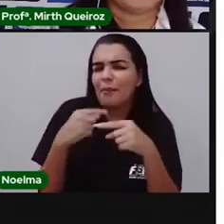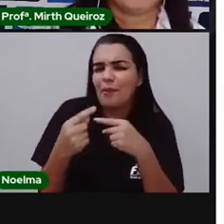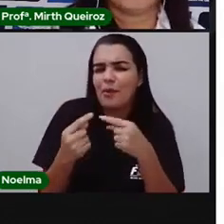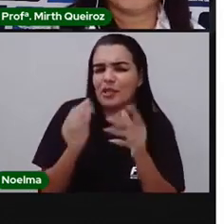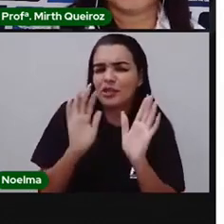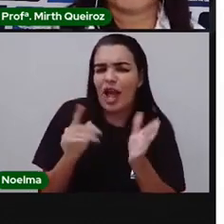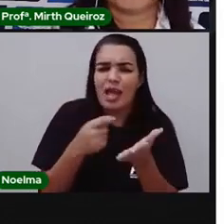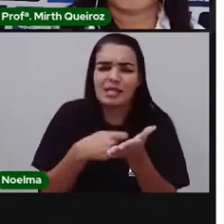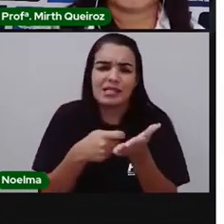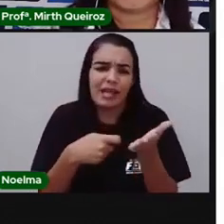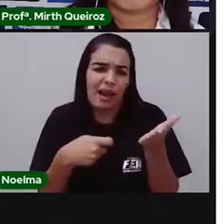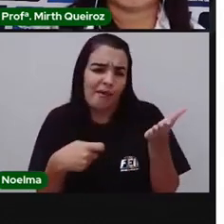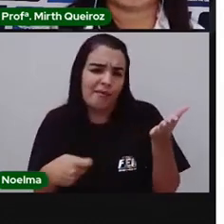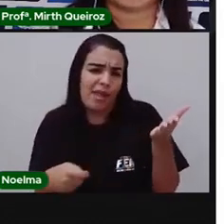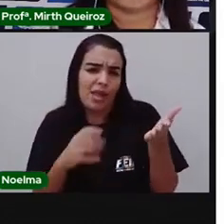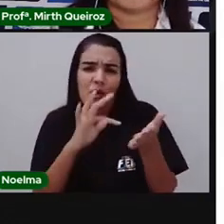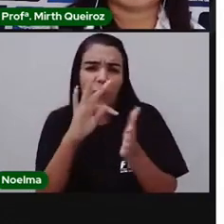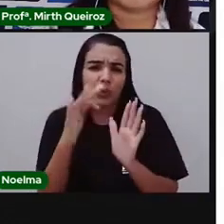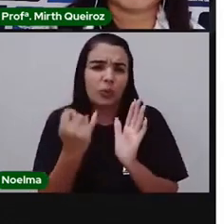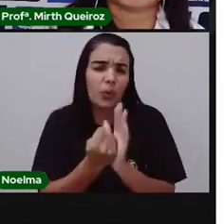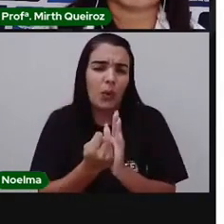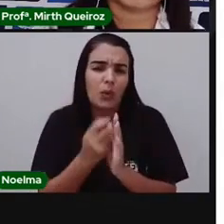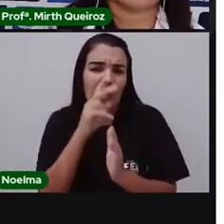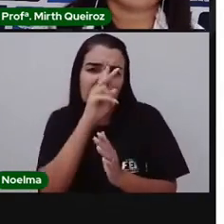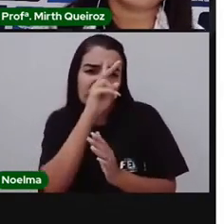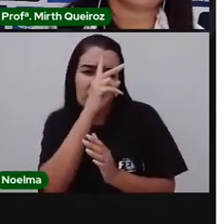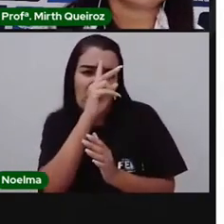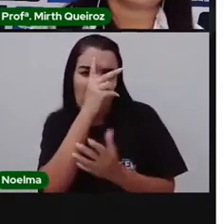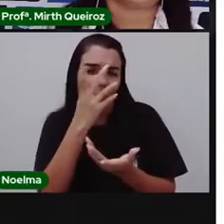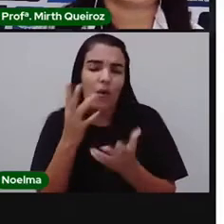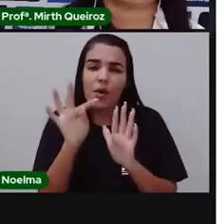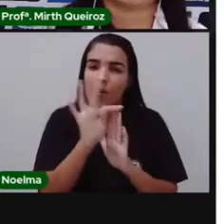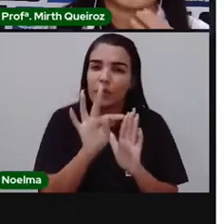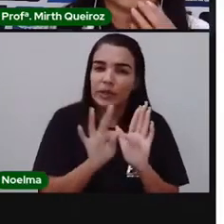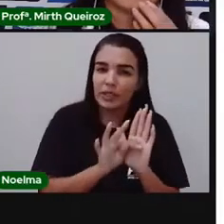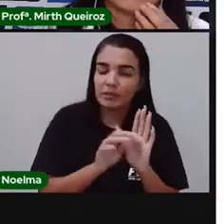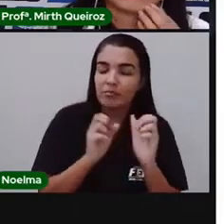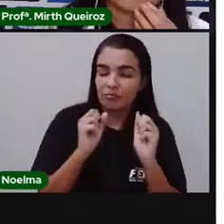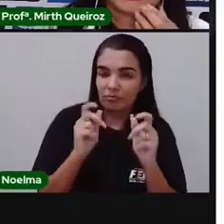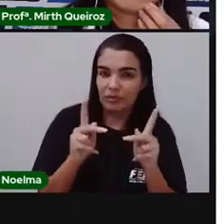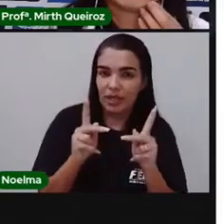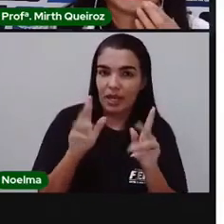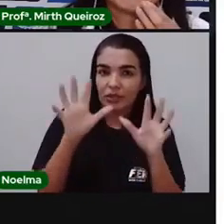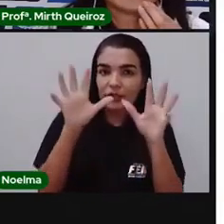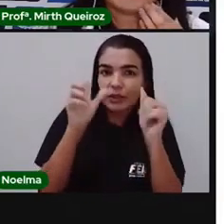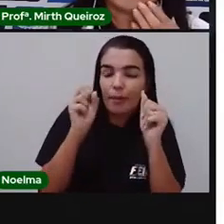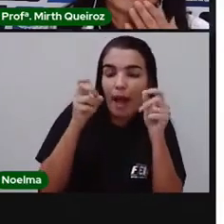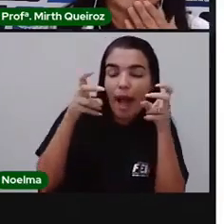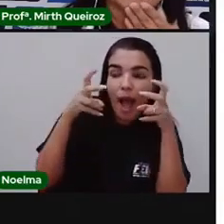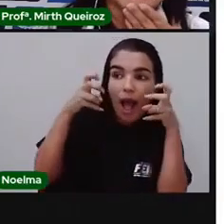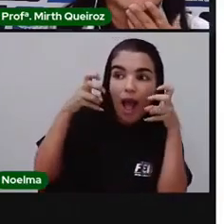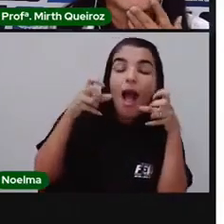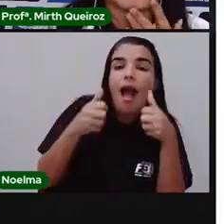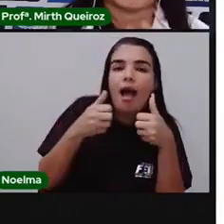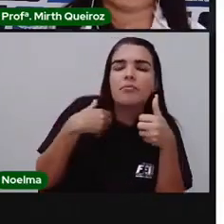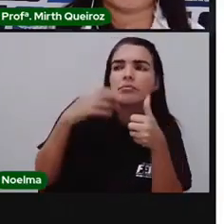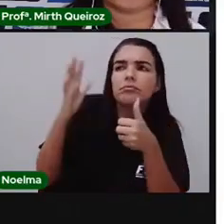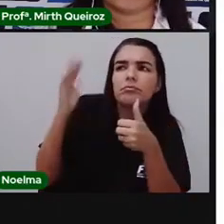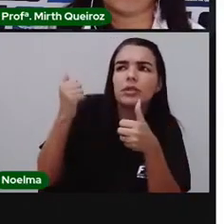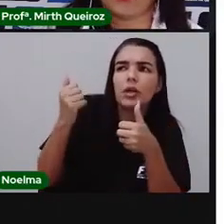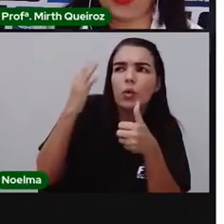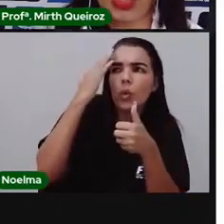do desenvolver do texto, o for mais interessante ali, mais chamativo, a gente vai usar como título. Só que como vocês